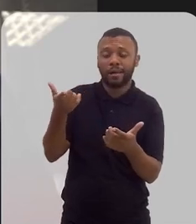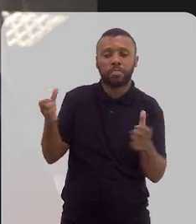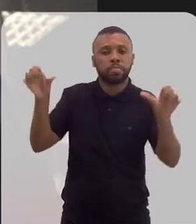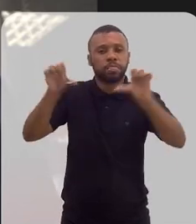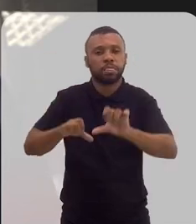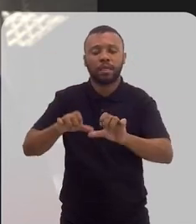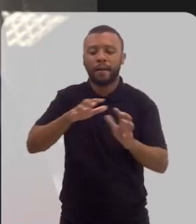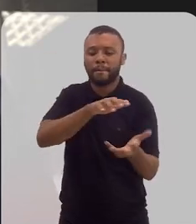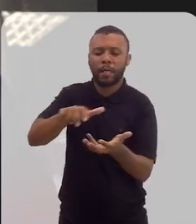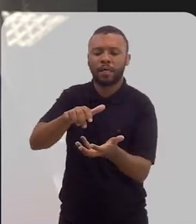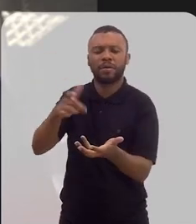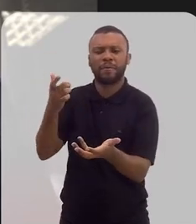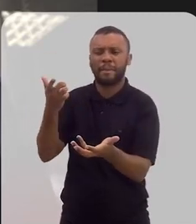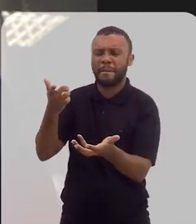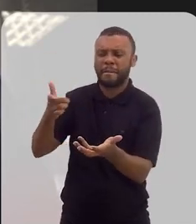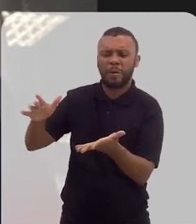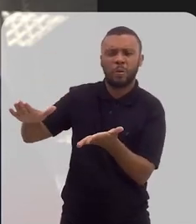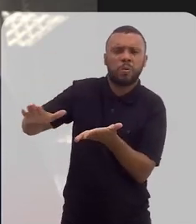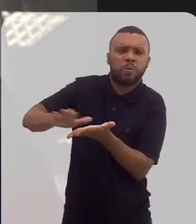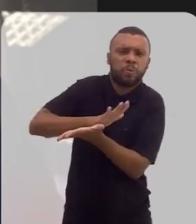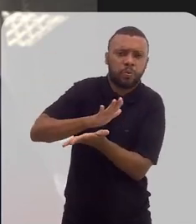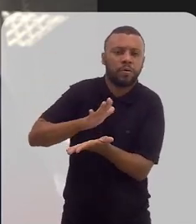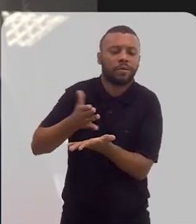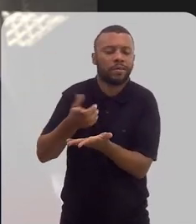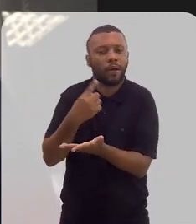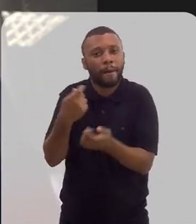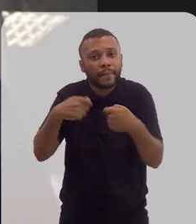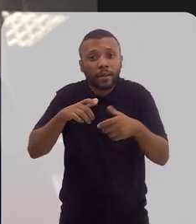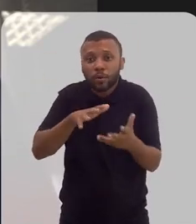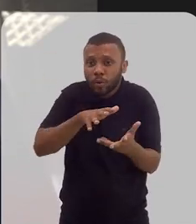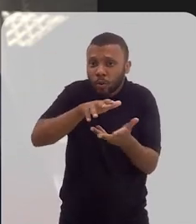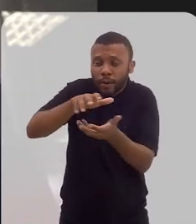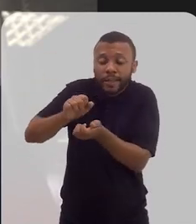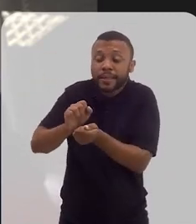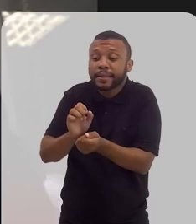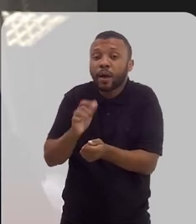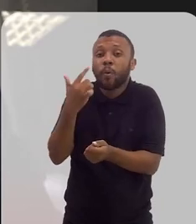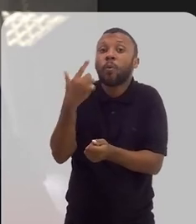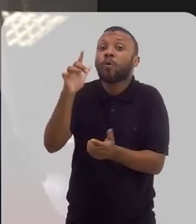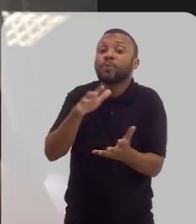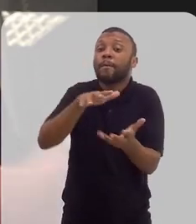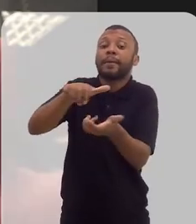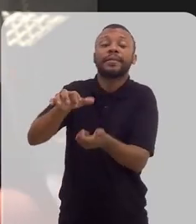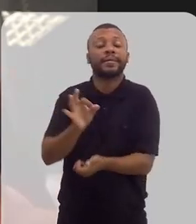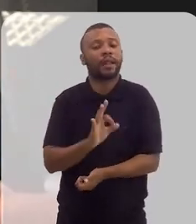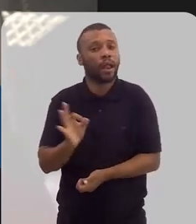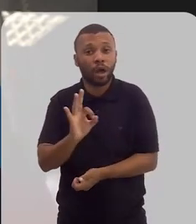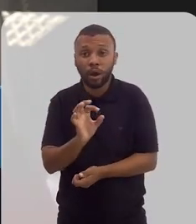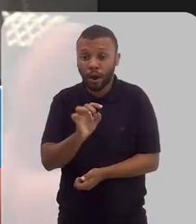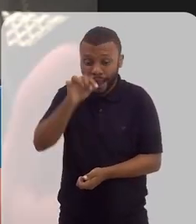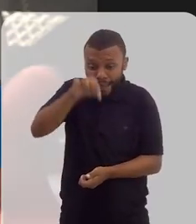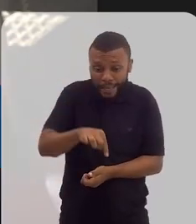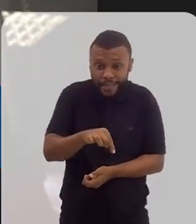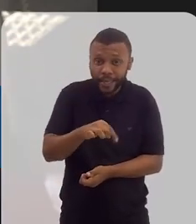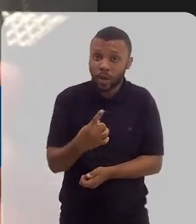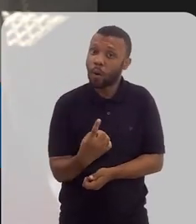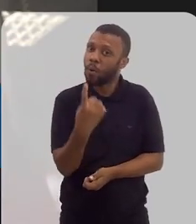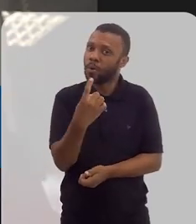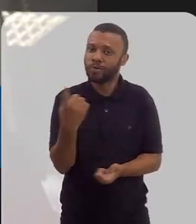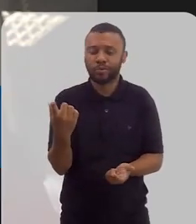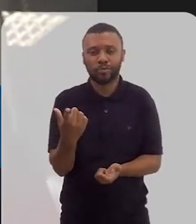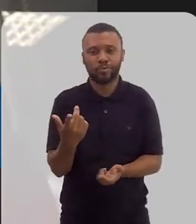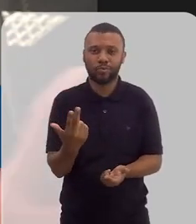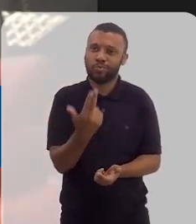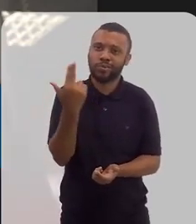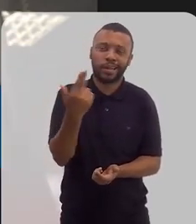planeta, muito pelo contrário, para preservar o planeta. A gente precisa do planeta. Não tem planeta B, tem só planeta A, não é isso? É esse aqui. Não tem